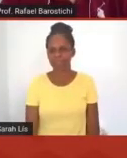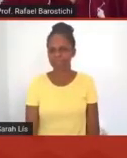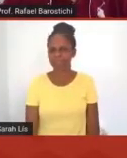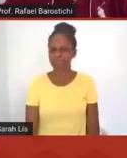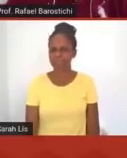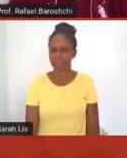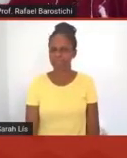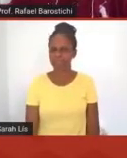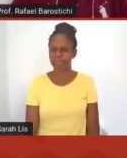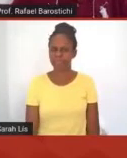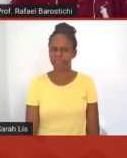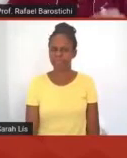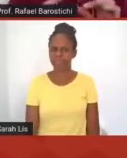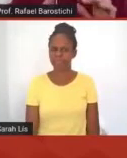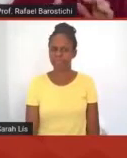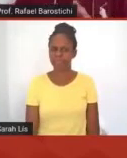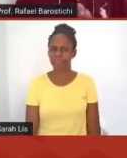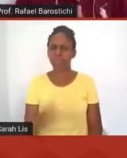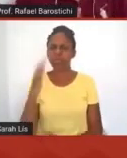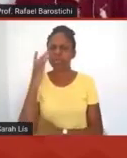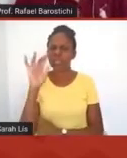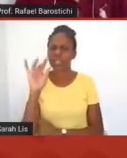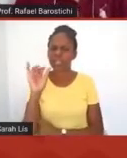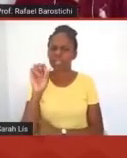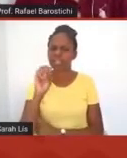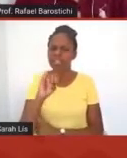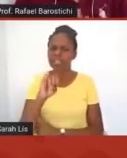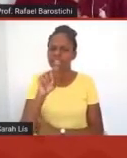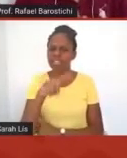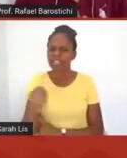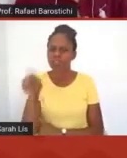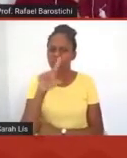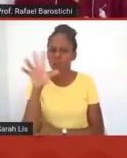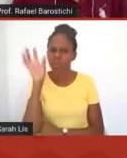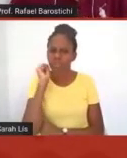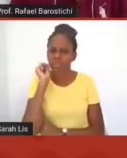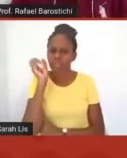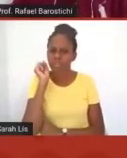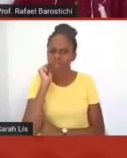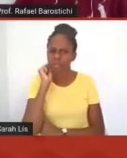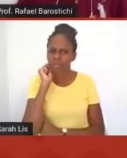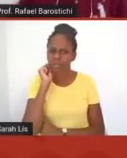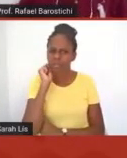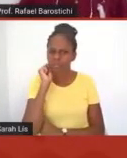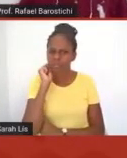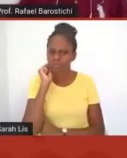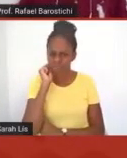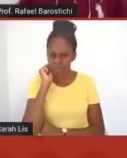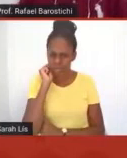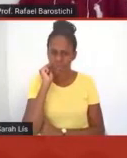Não sei se, se deu para ouvir aí a, o áudio, né, mas,